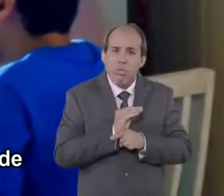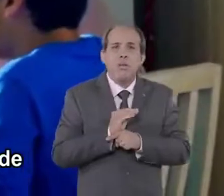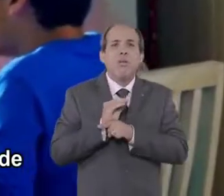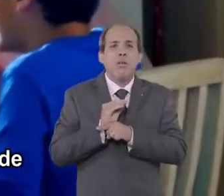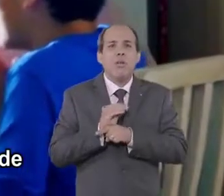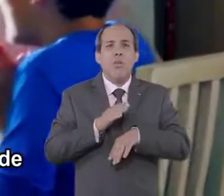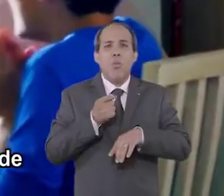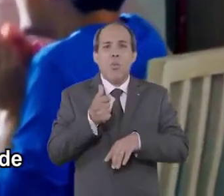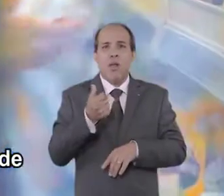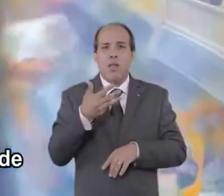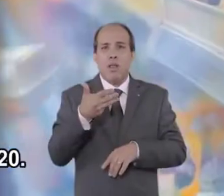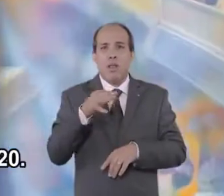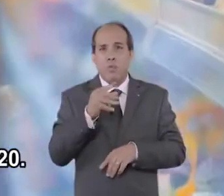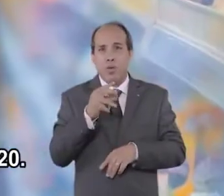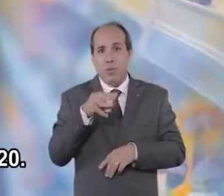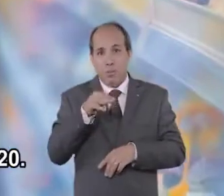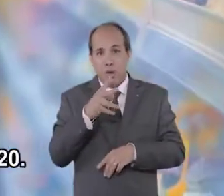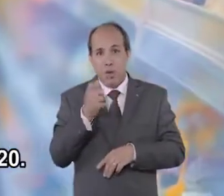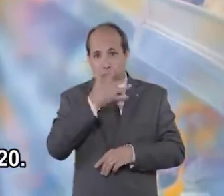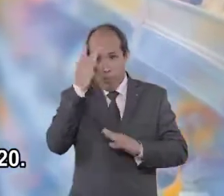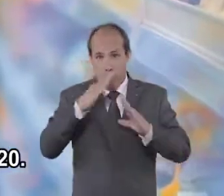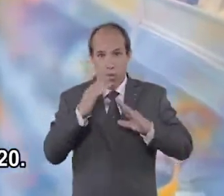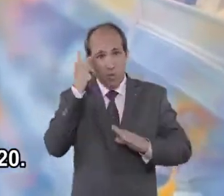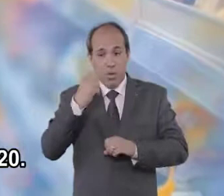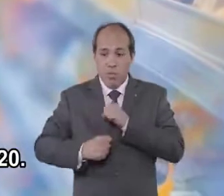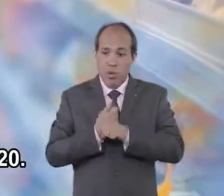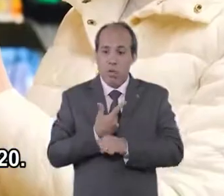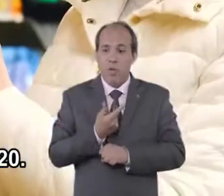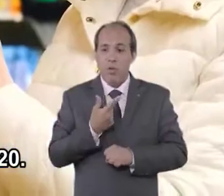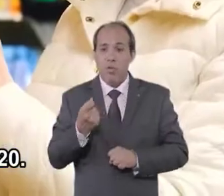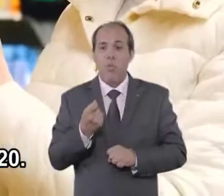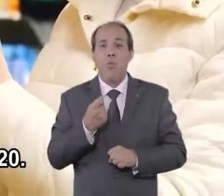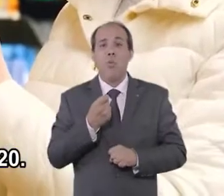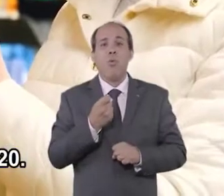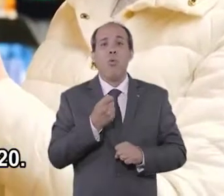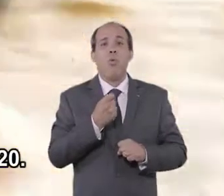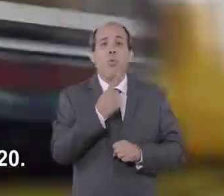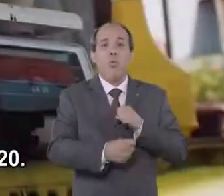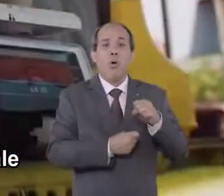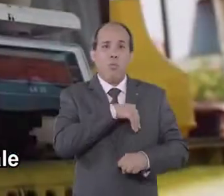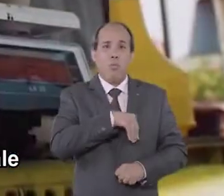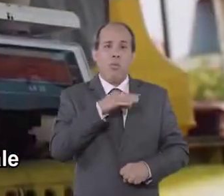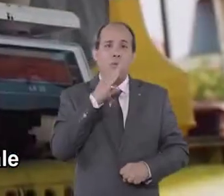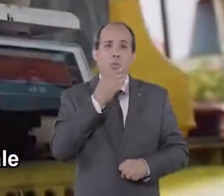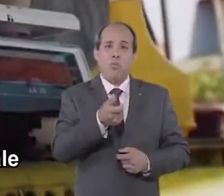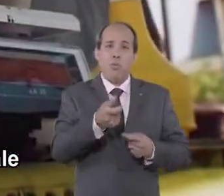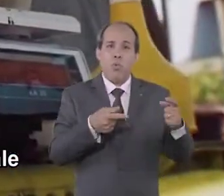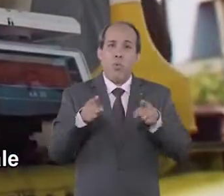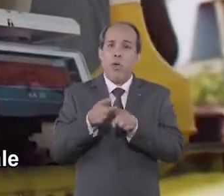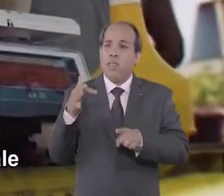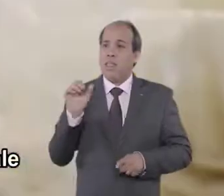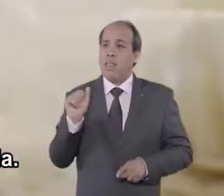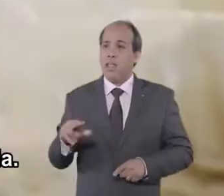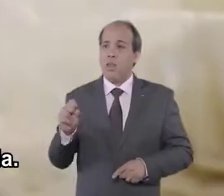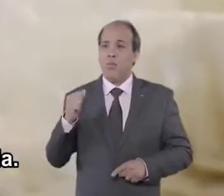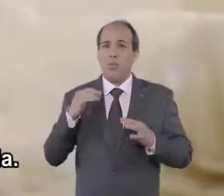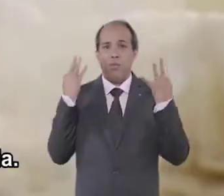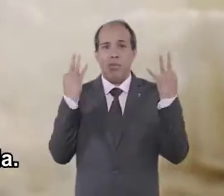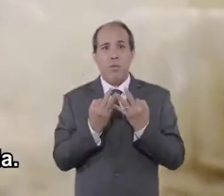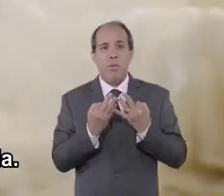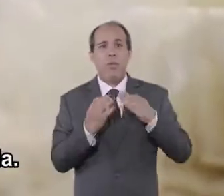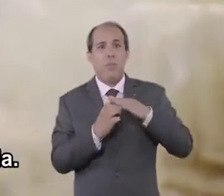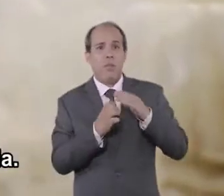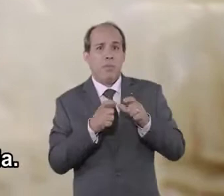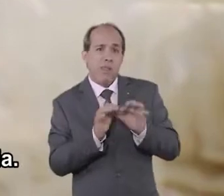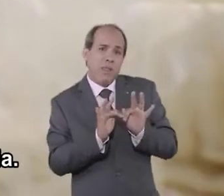Também levou comida para a mesa de quase 13 milhões de paulistas em 2020. Um ano de auxílio emergencial equivale a mais de